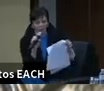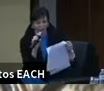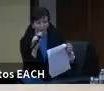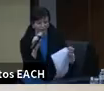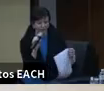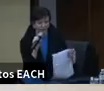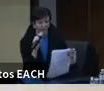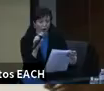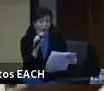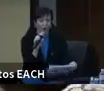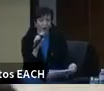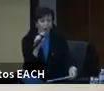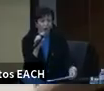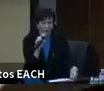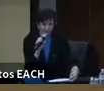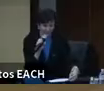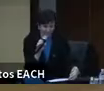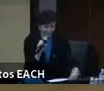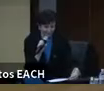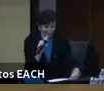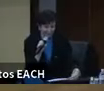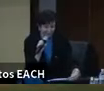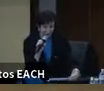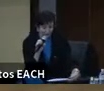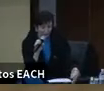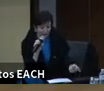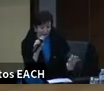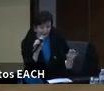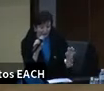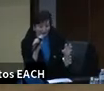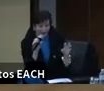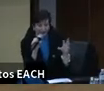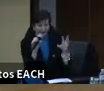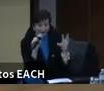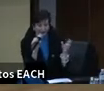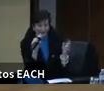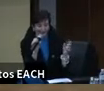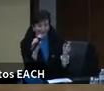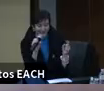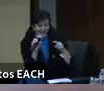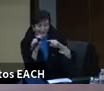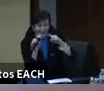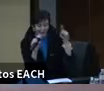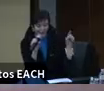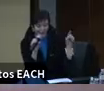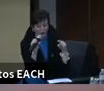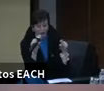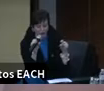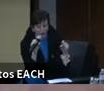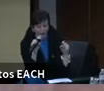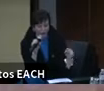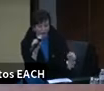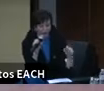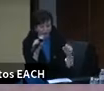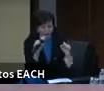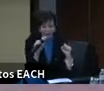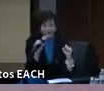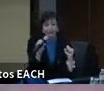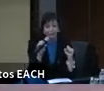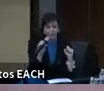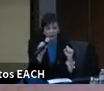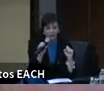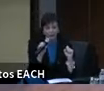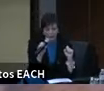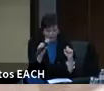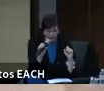para o diálogo. Ora, estamos no início em que o lazer é rediscutido a partir